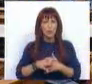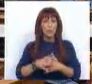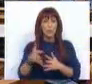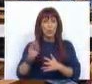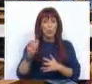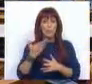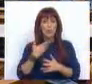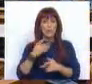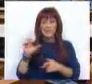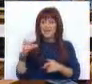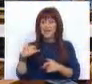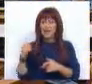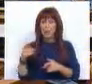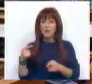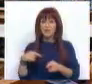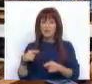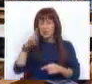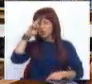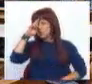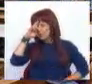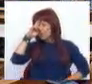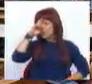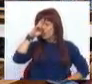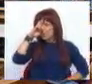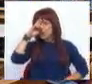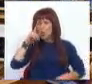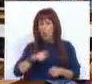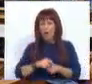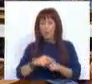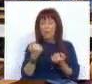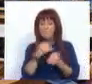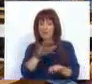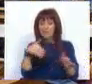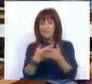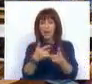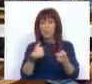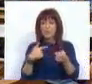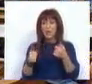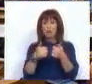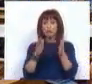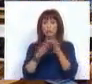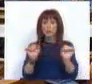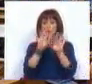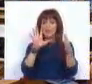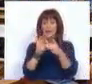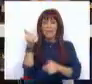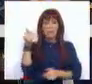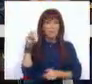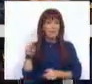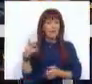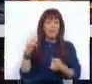o PSD e o CDS bem que se esforçam por passarem a mensagem de que querem ver tudo esclarecido sobre o BPN.